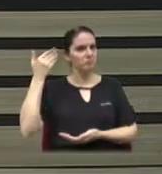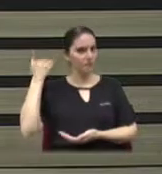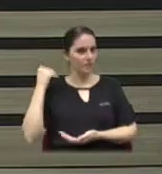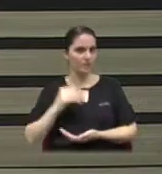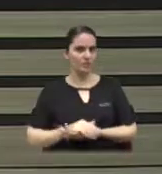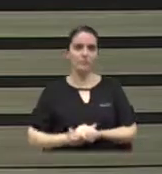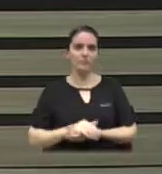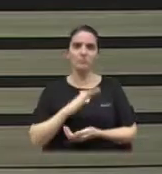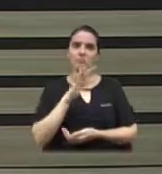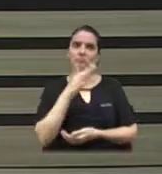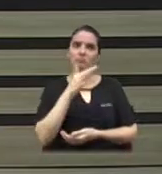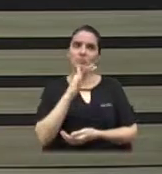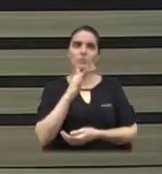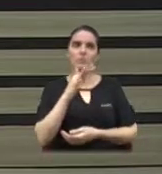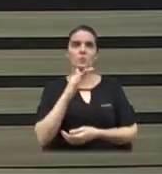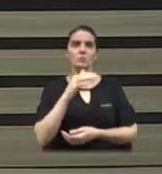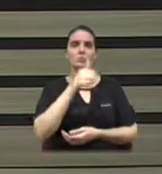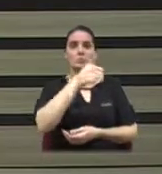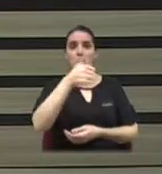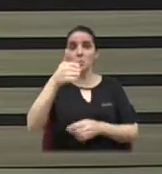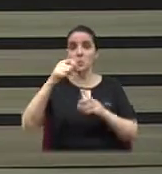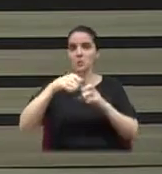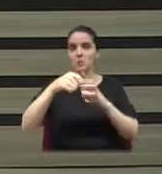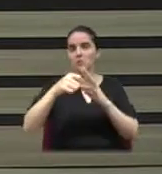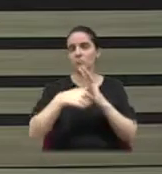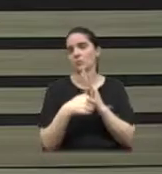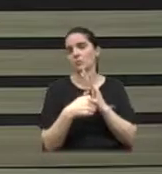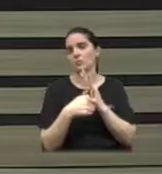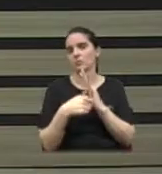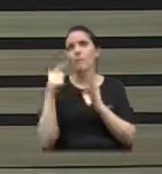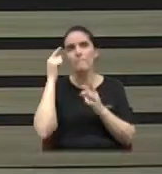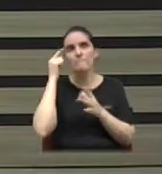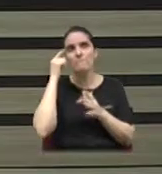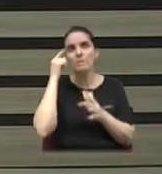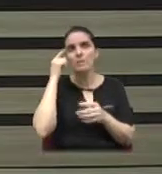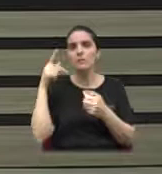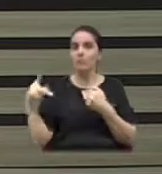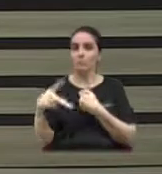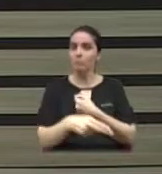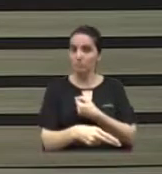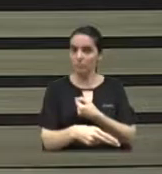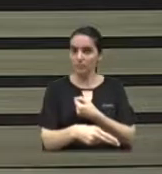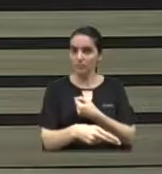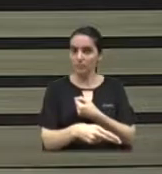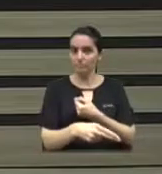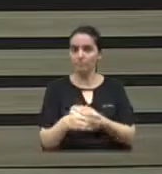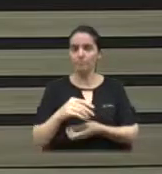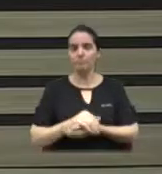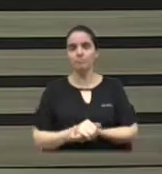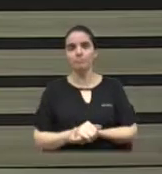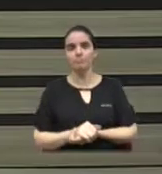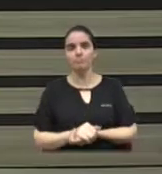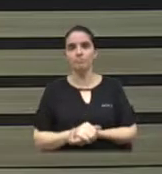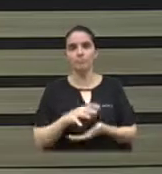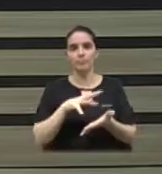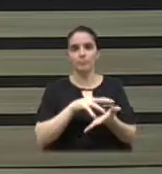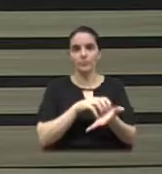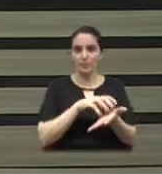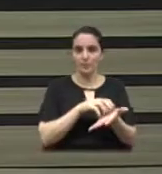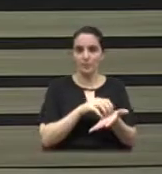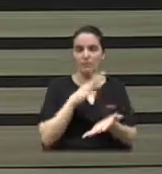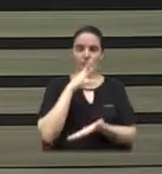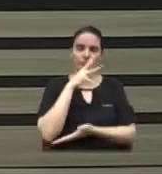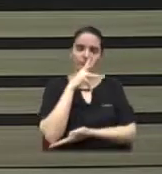demoramos 11 meses para fazer a cirurgia. 11 meses. Para fazer inscrição demorou,